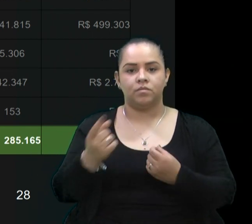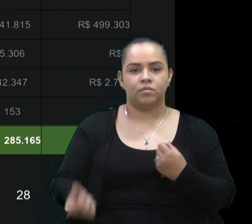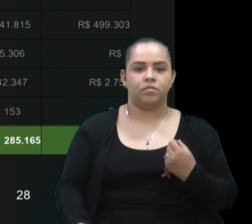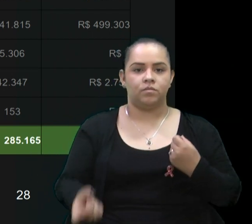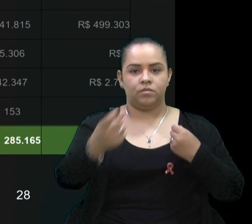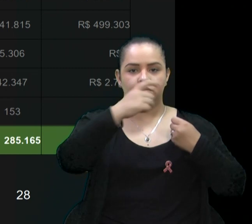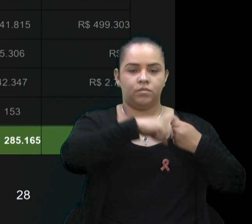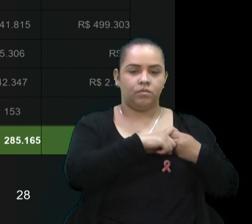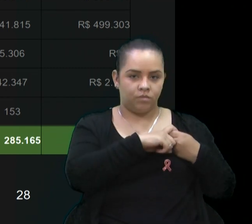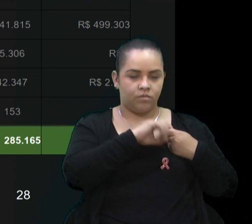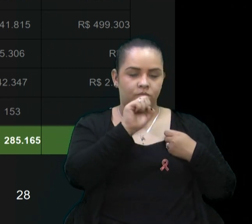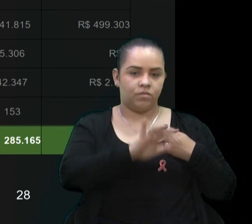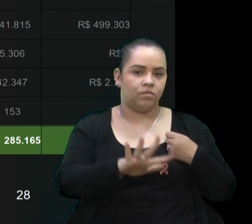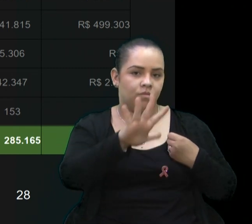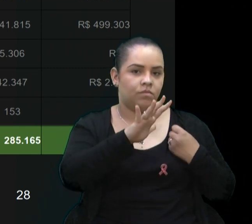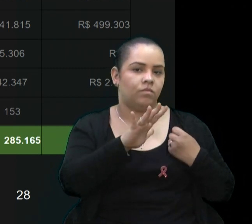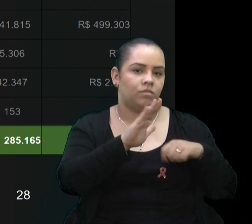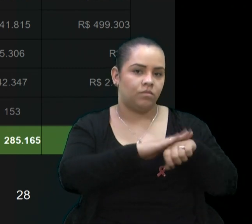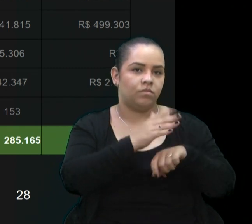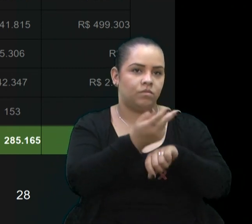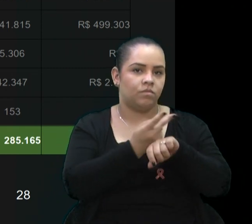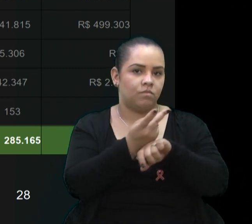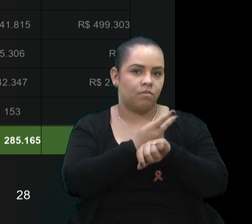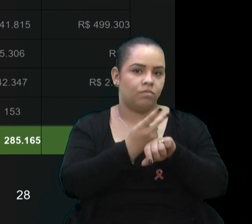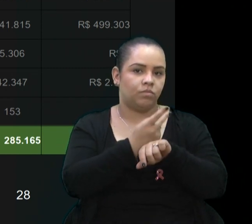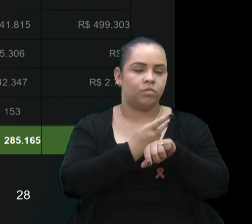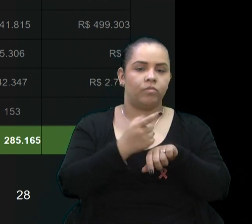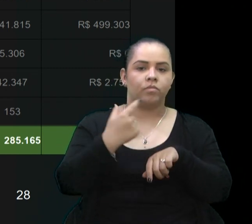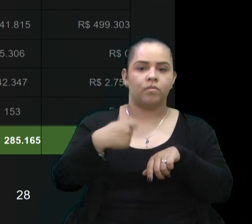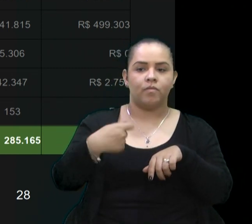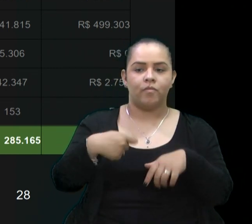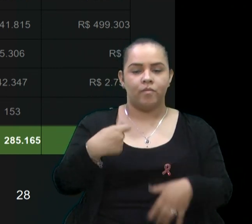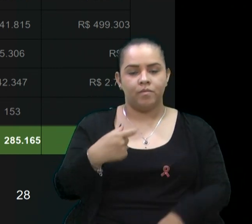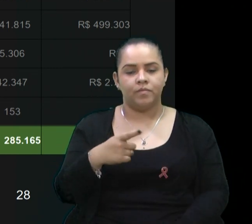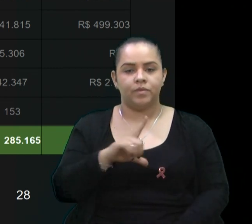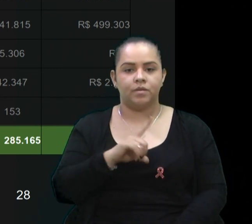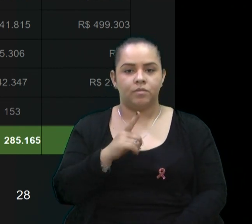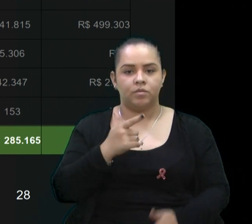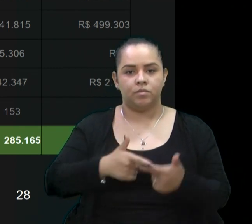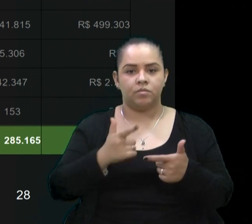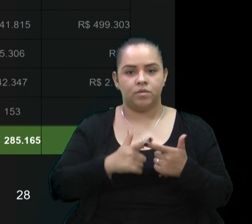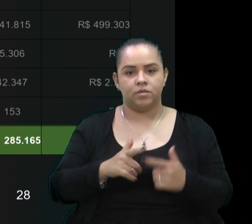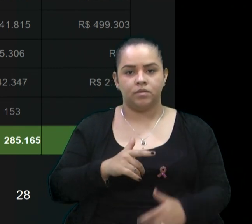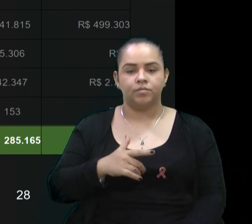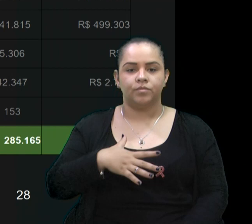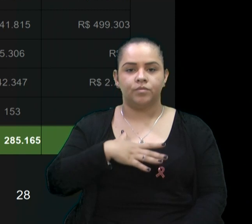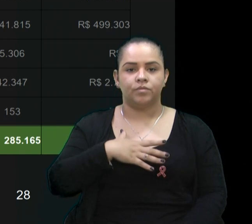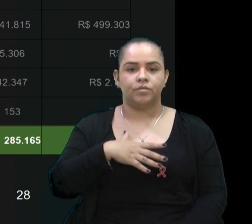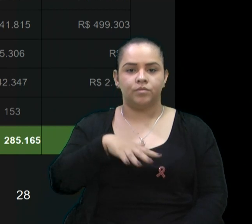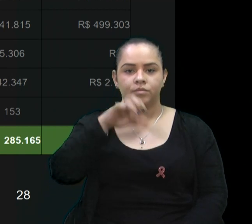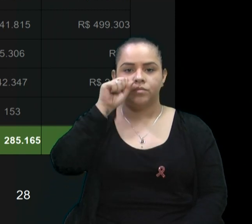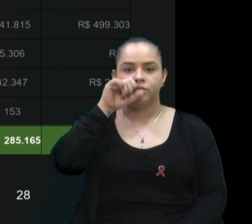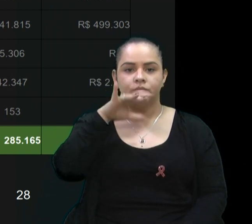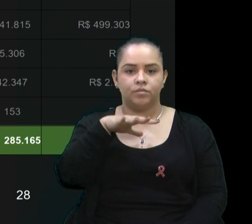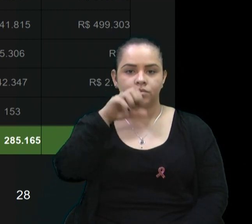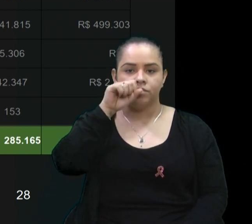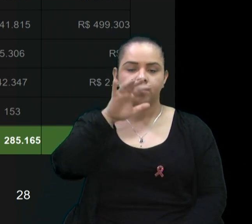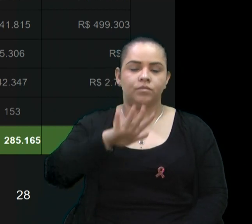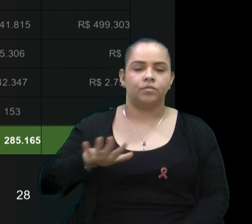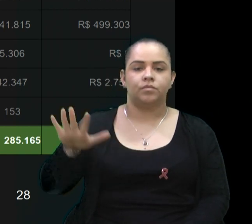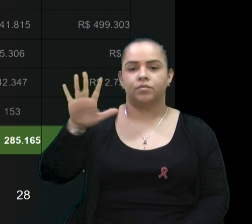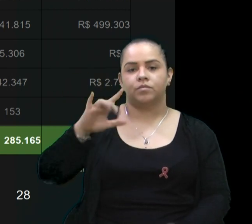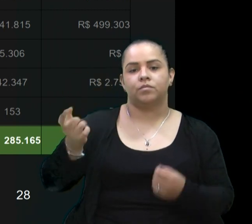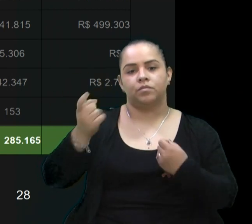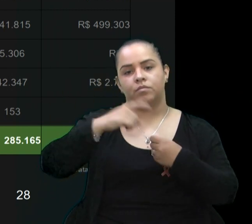geral e uma procura maior por síndromes respiratórias. E agora, a gente tem um panorama geral de retomada de todos os